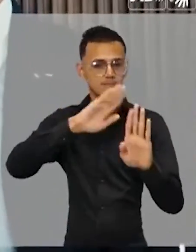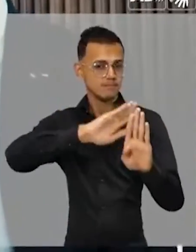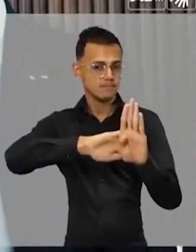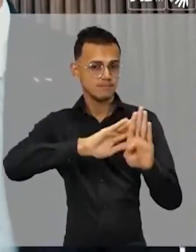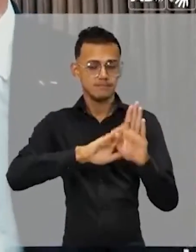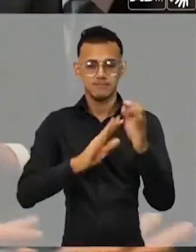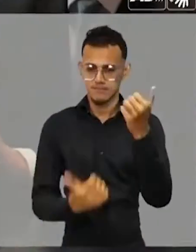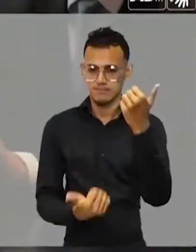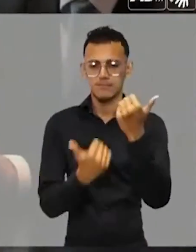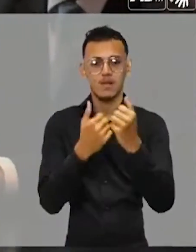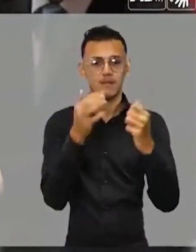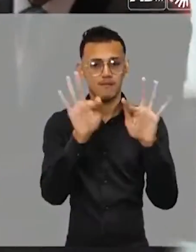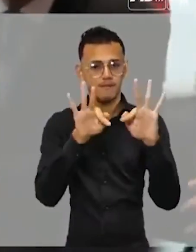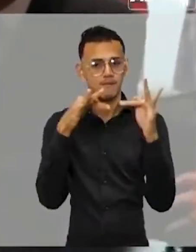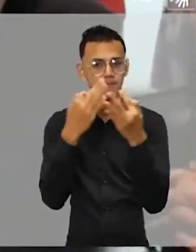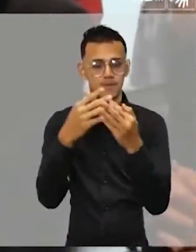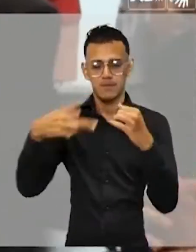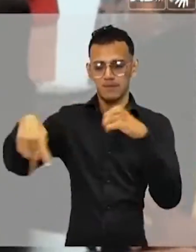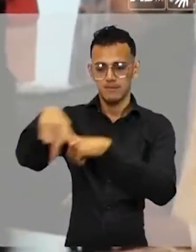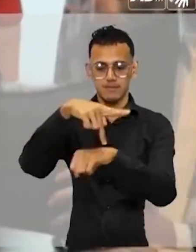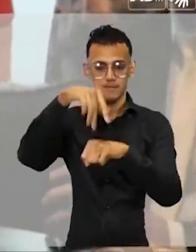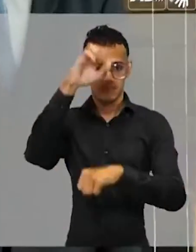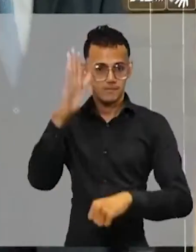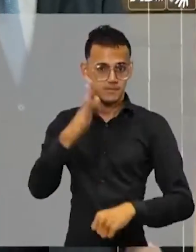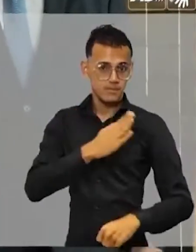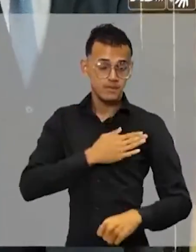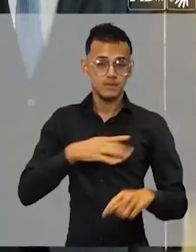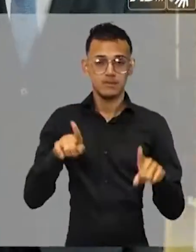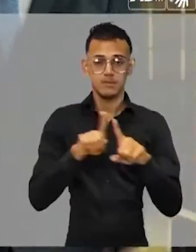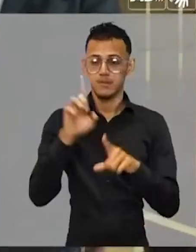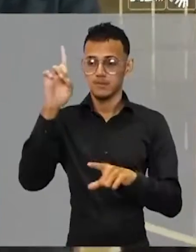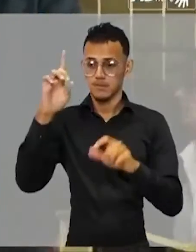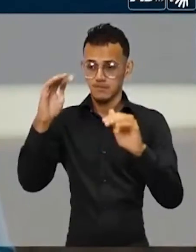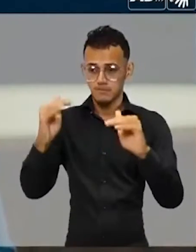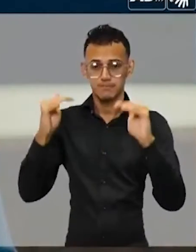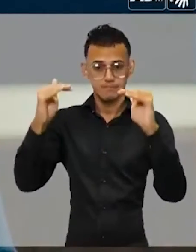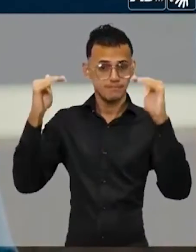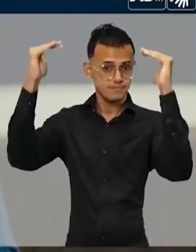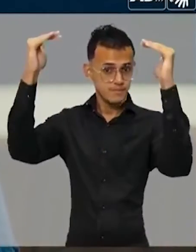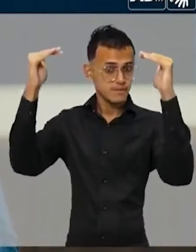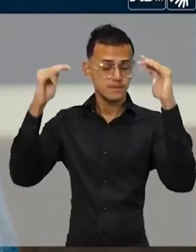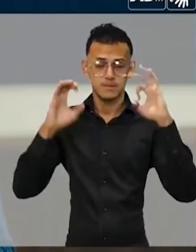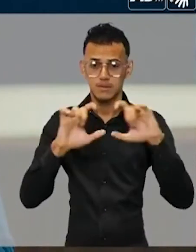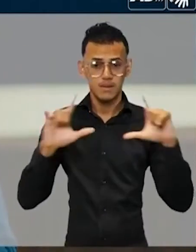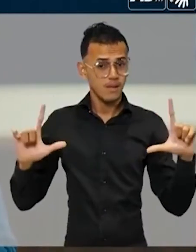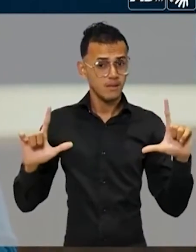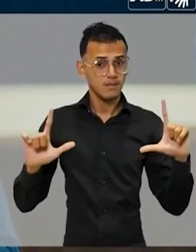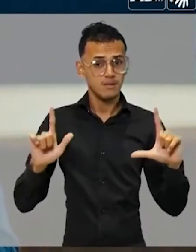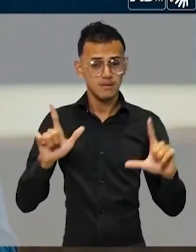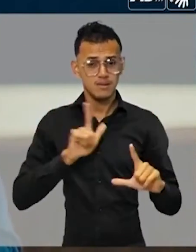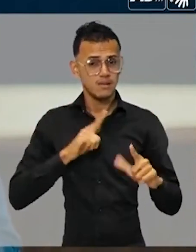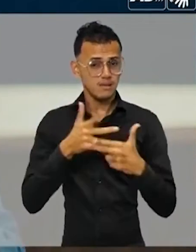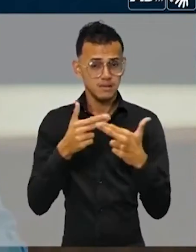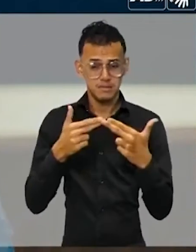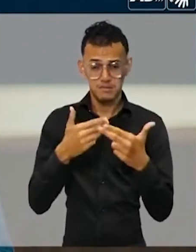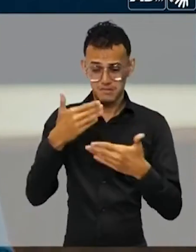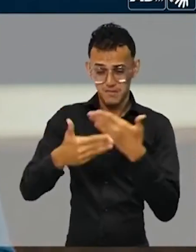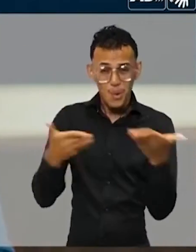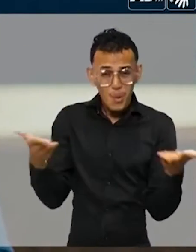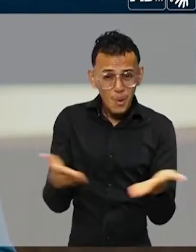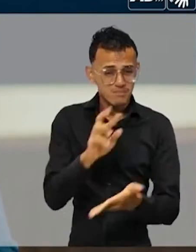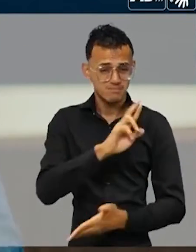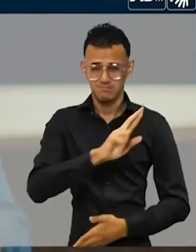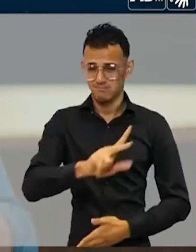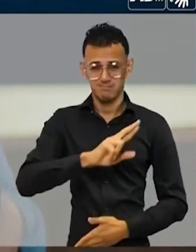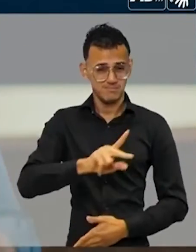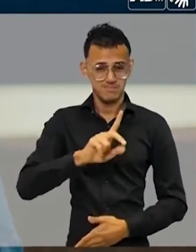da família, a favor da pátria e com Deus acima de todos. O que temos não foi construído hoje,